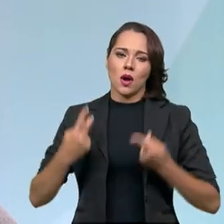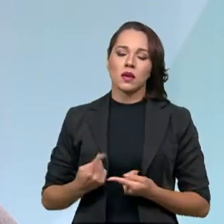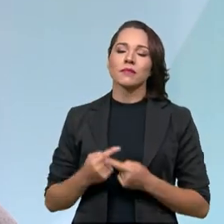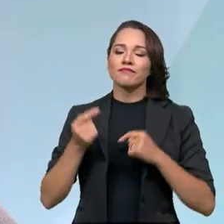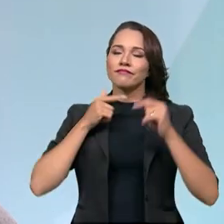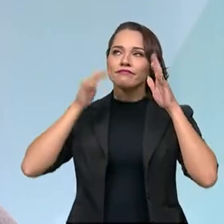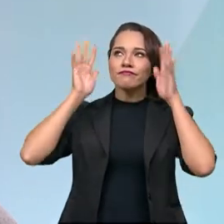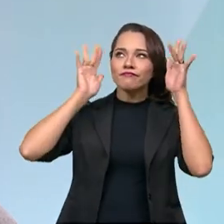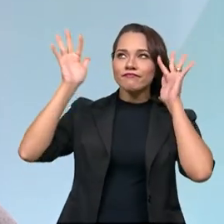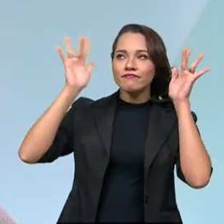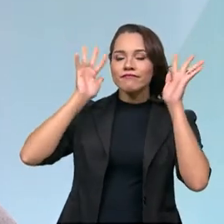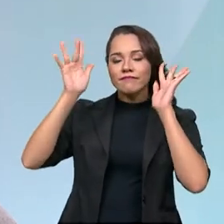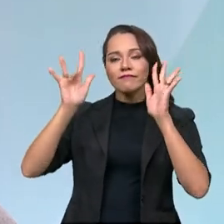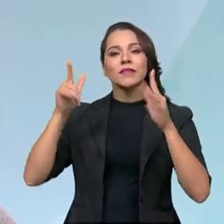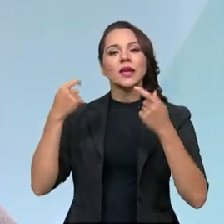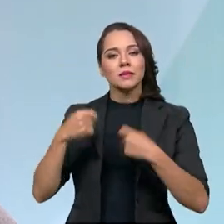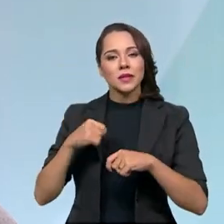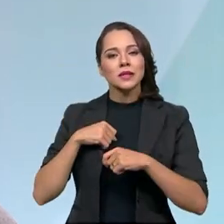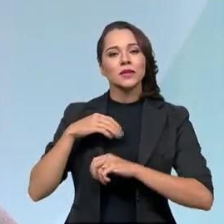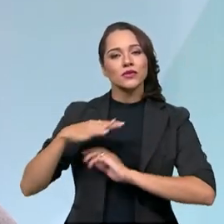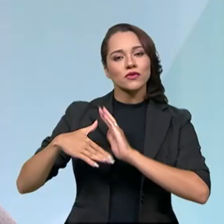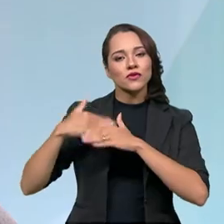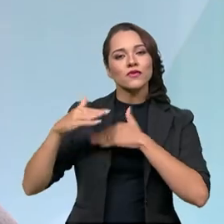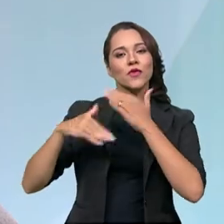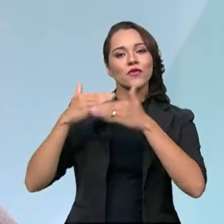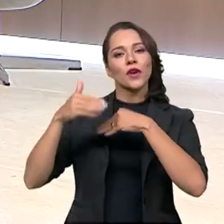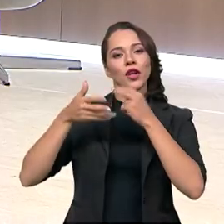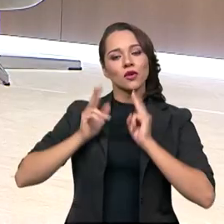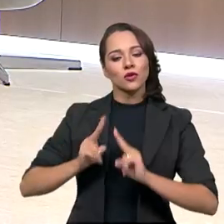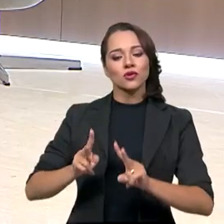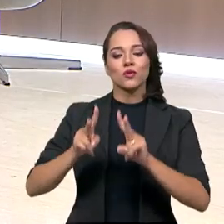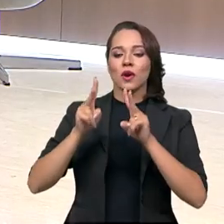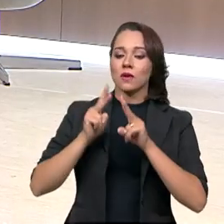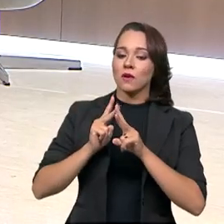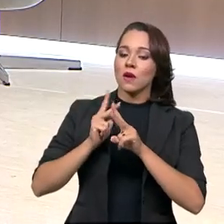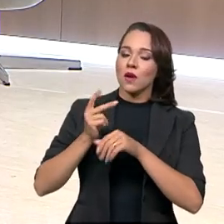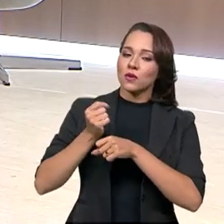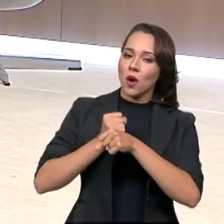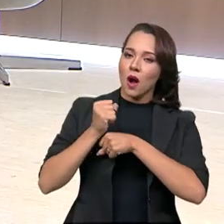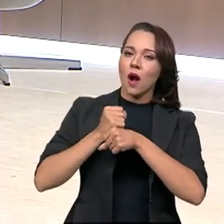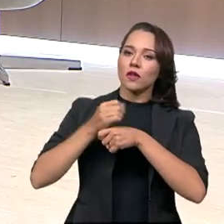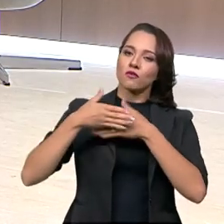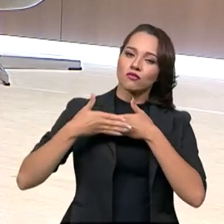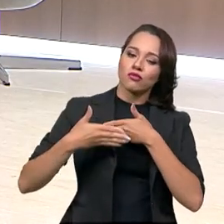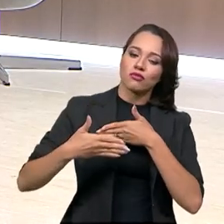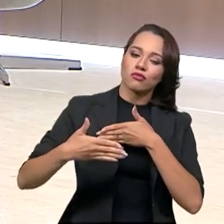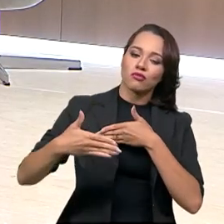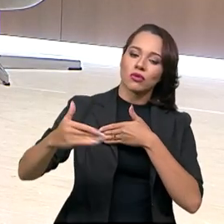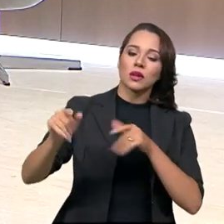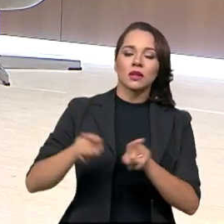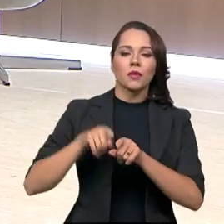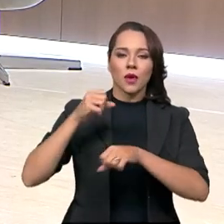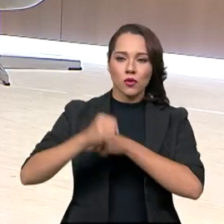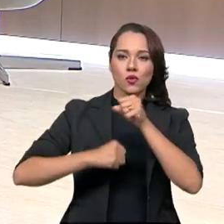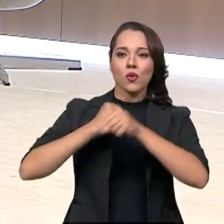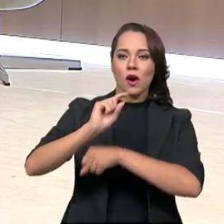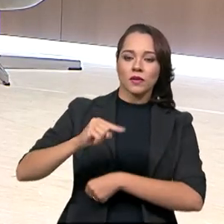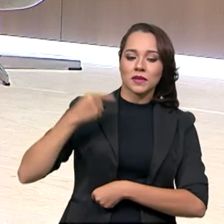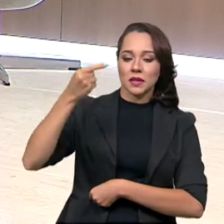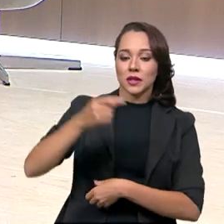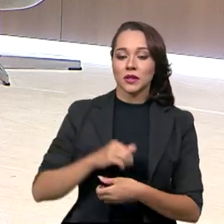reflexão que ela vai se desenvolvendo e continuando ao longo do resto do ano e no ano seguinte.